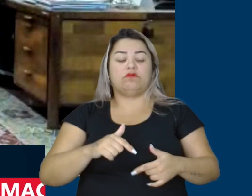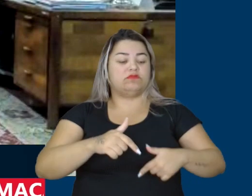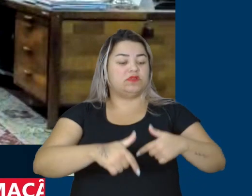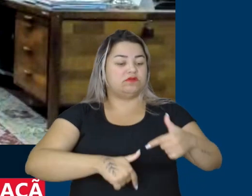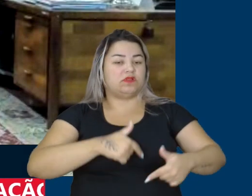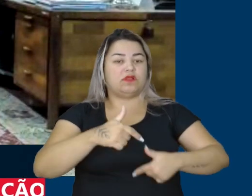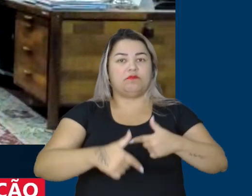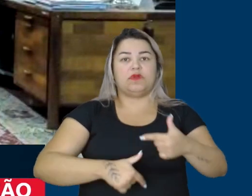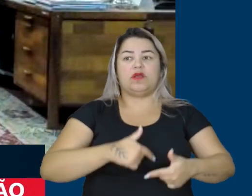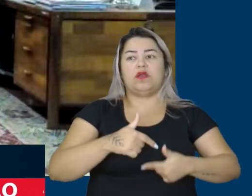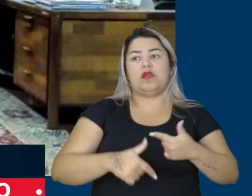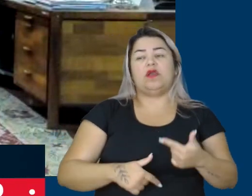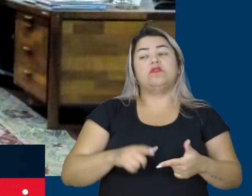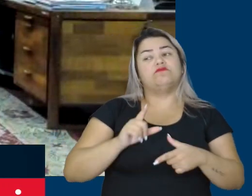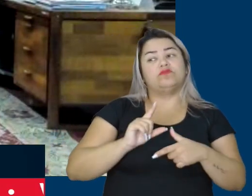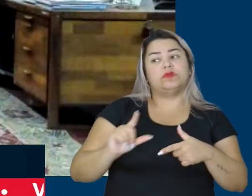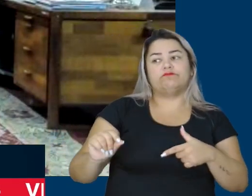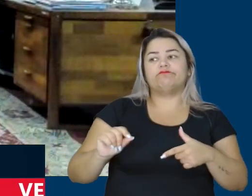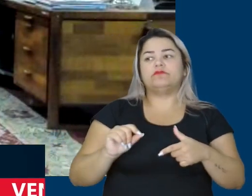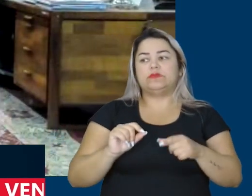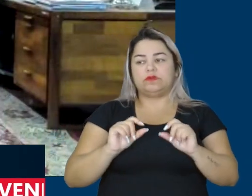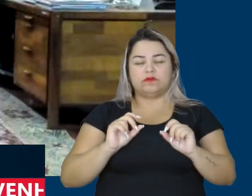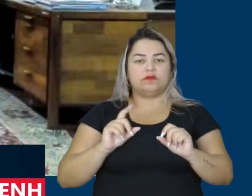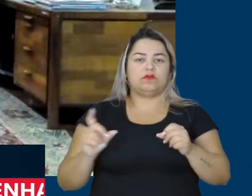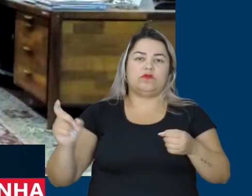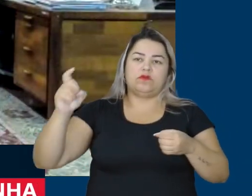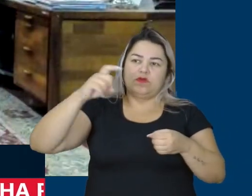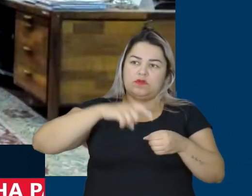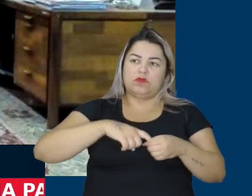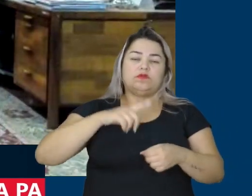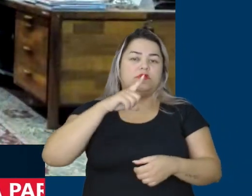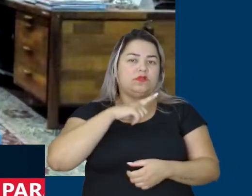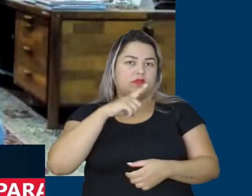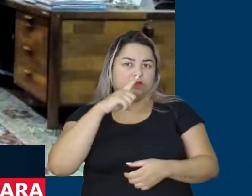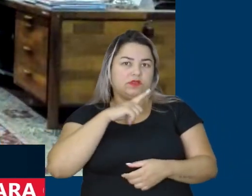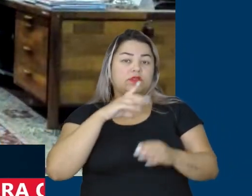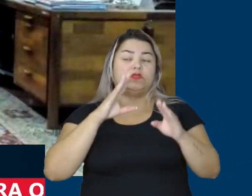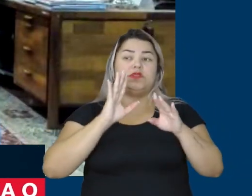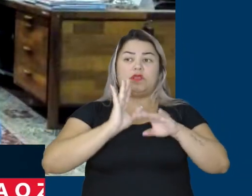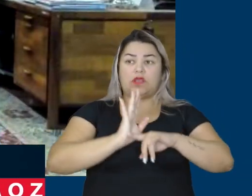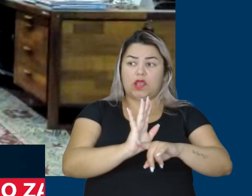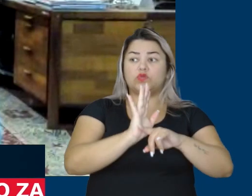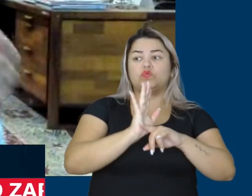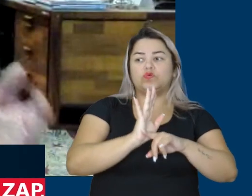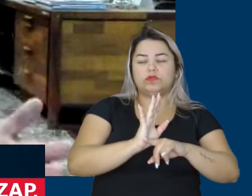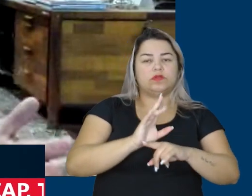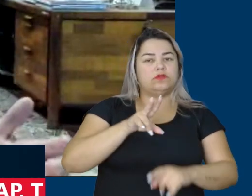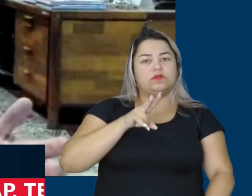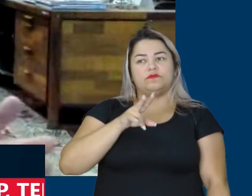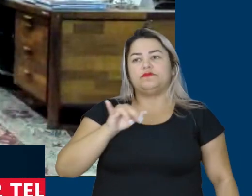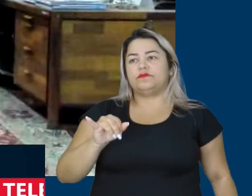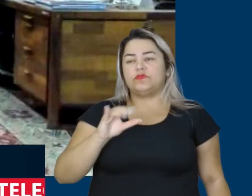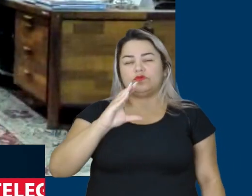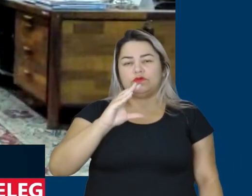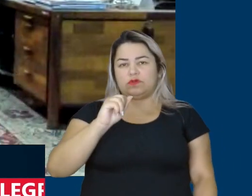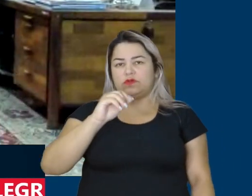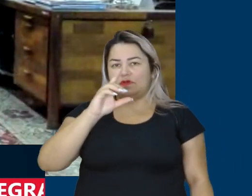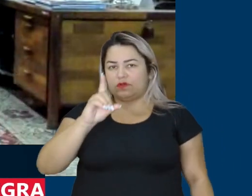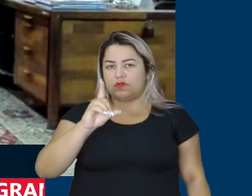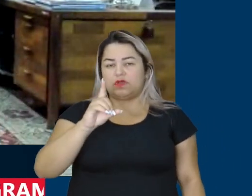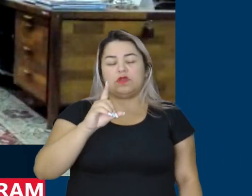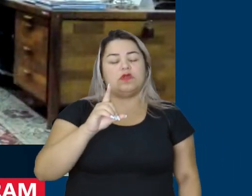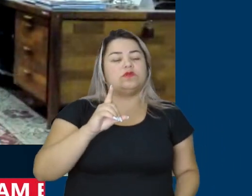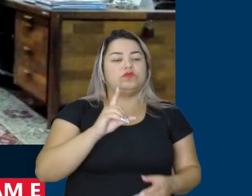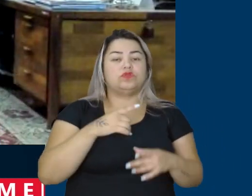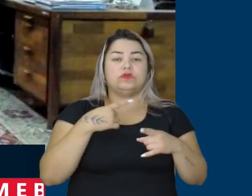depois voltou a ser desempregado, nesse momento ele volta a receber o benefício, ele não sairá do CAD único, do cadastro